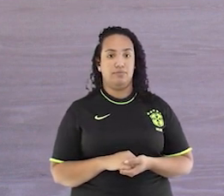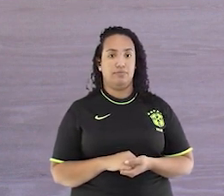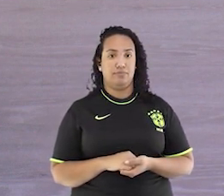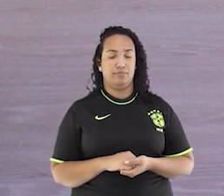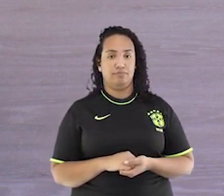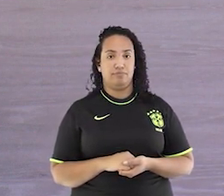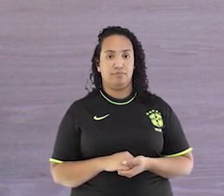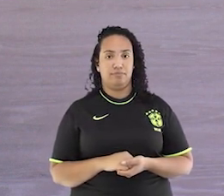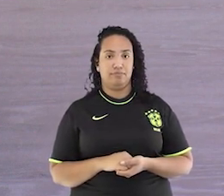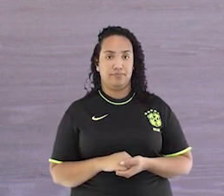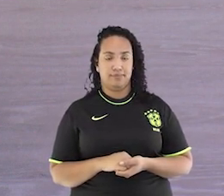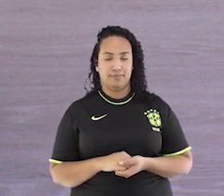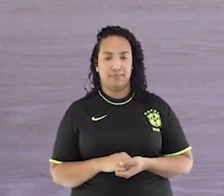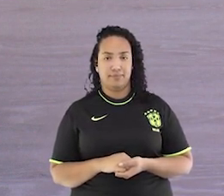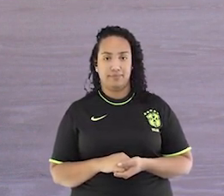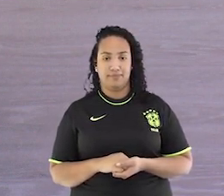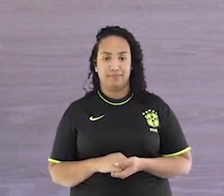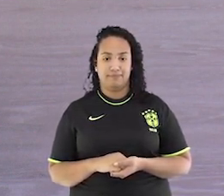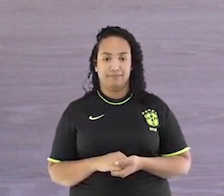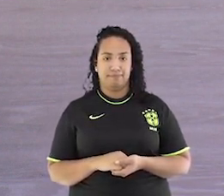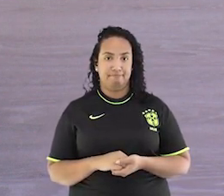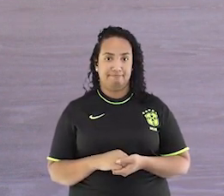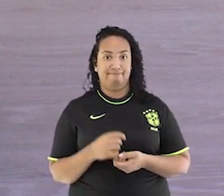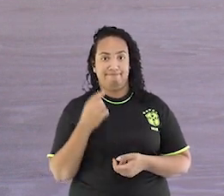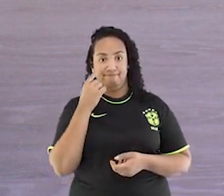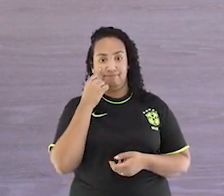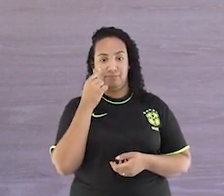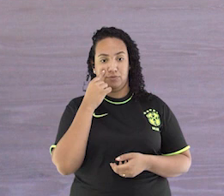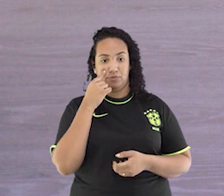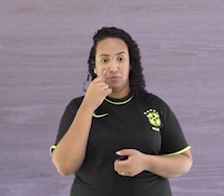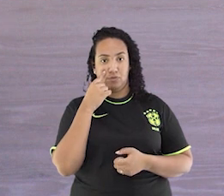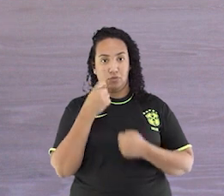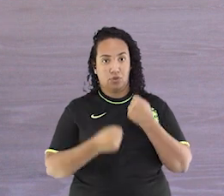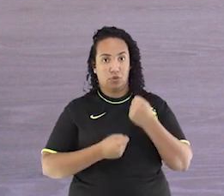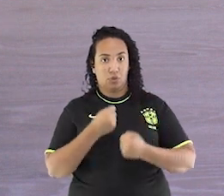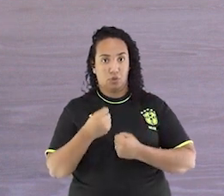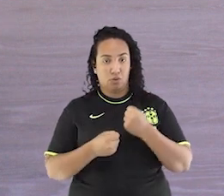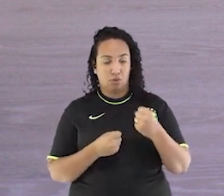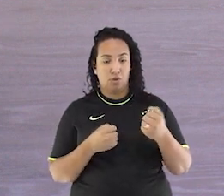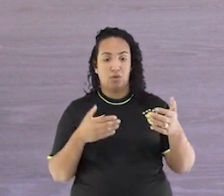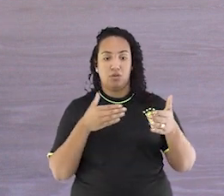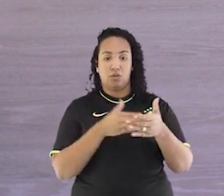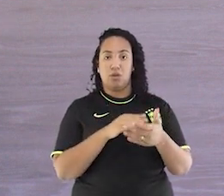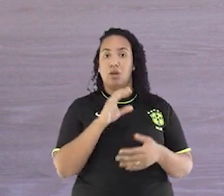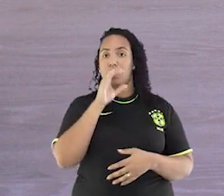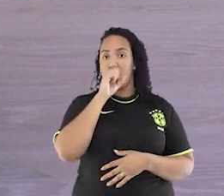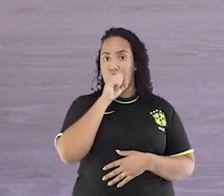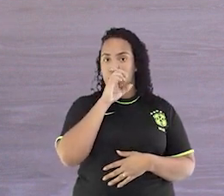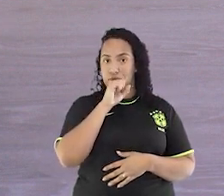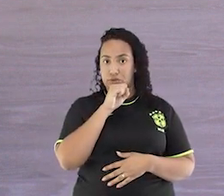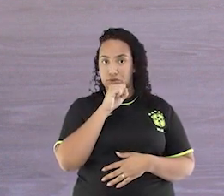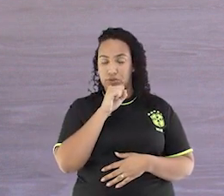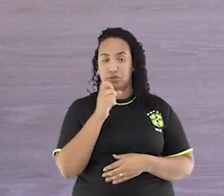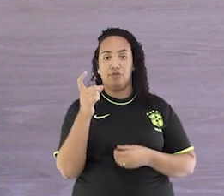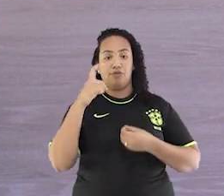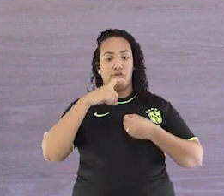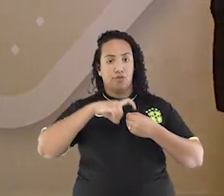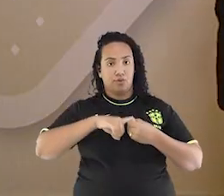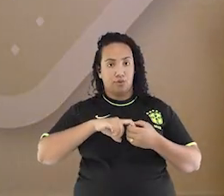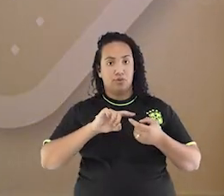vai até o branco. Beleza? Volta de costas. Laranja. Volta. Branco.